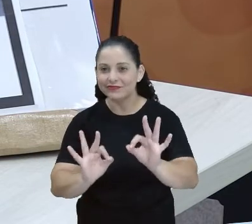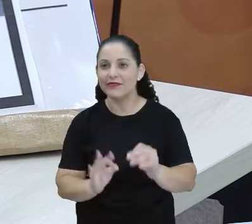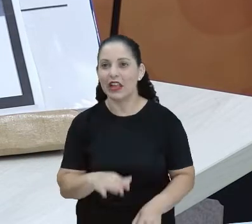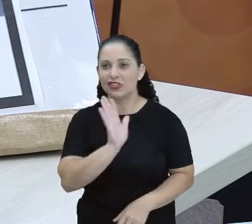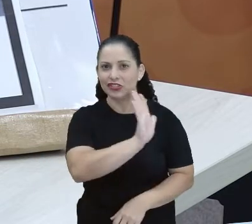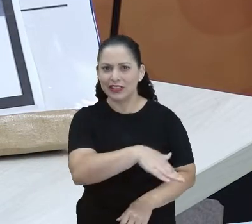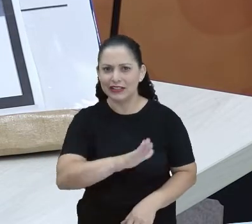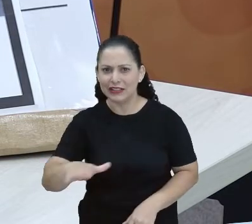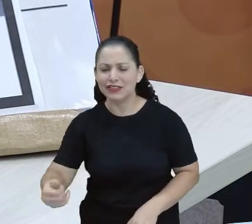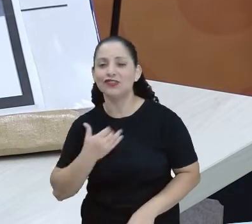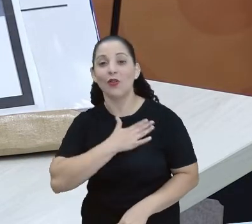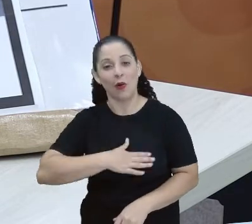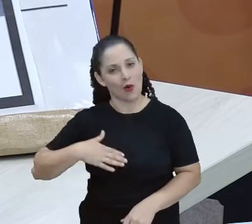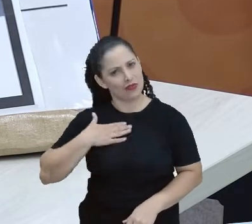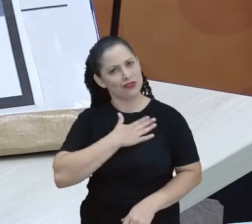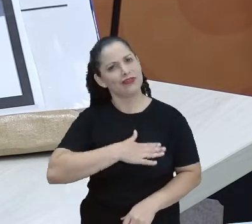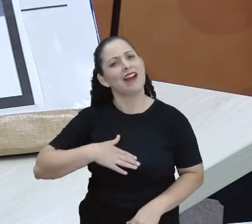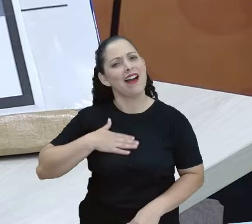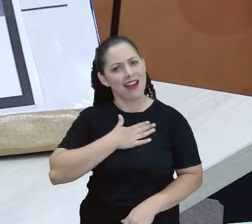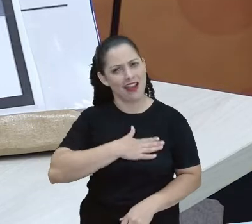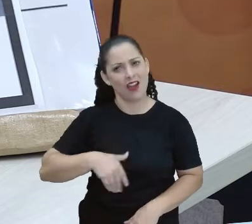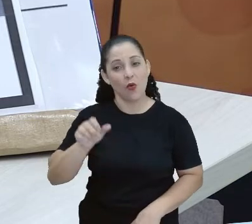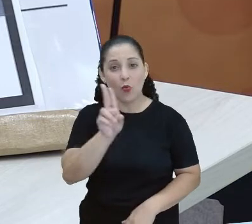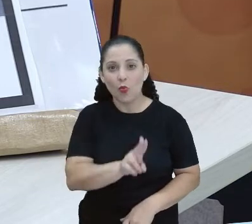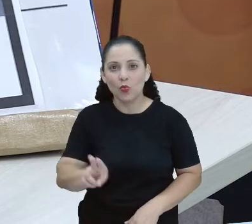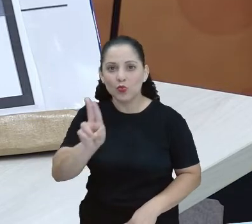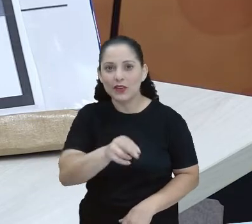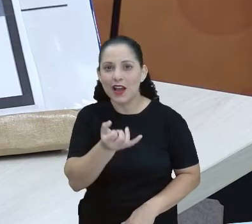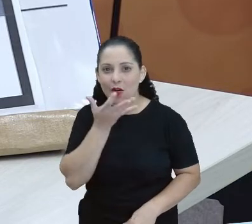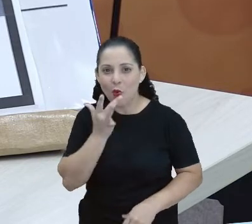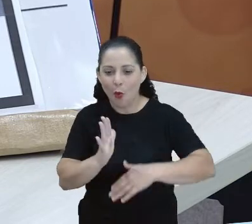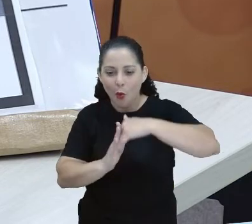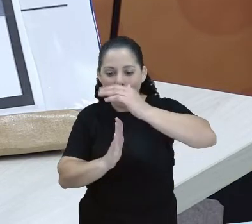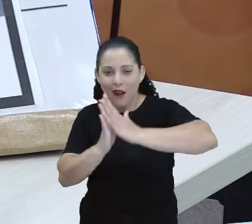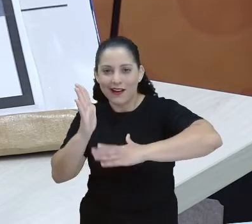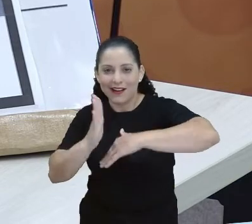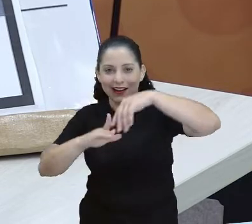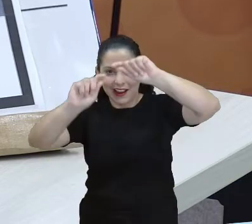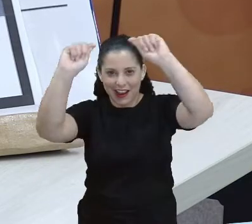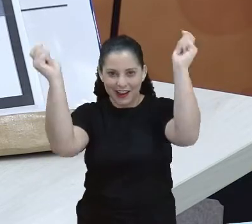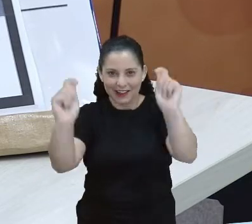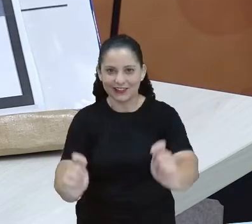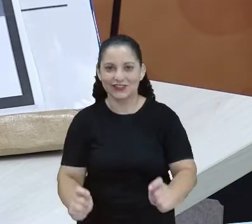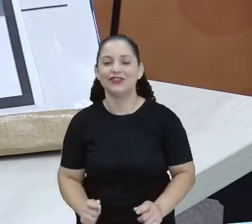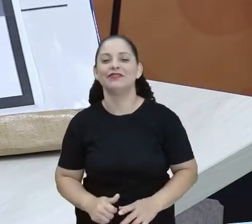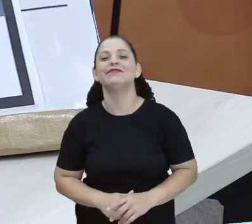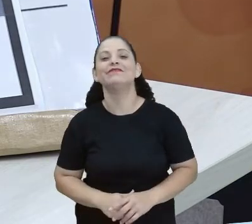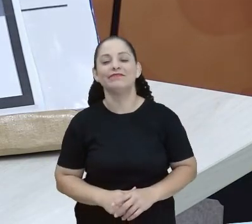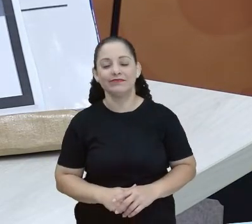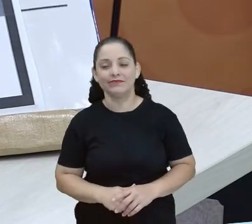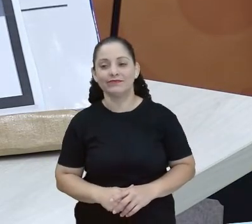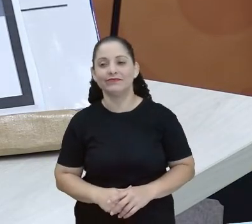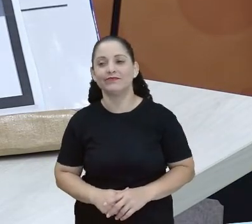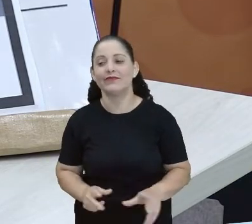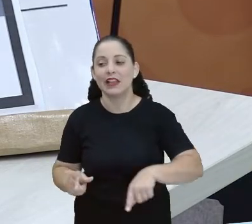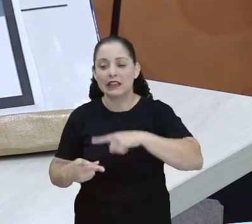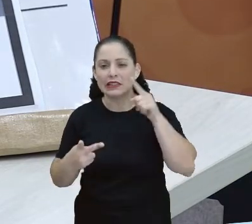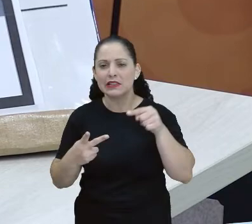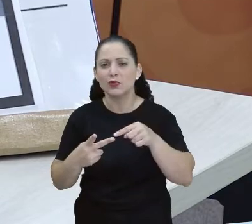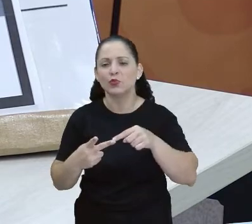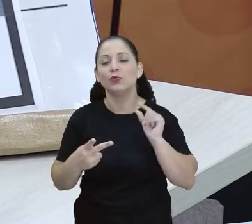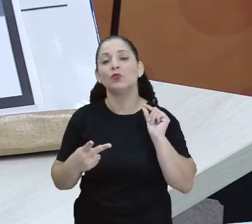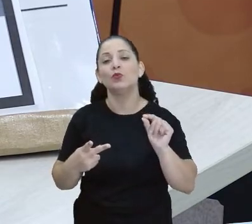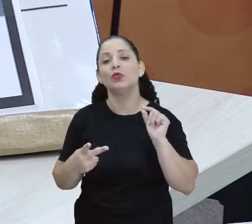crianças gostam muito de usar tinta na aula de arte. A outra legenda que